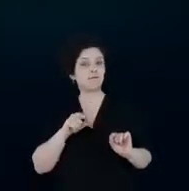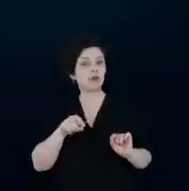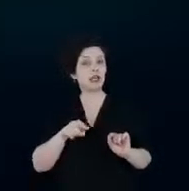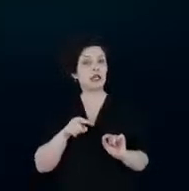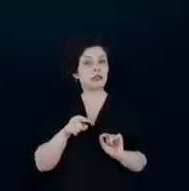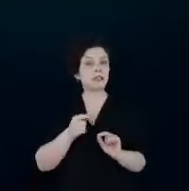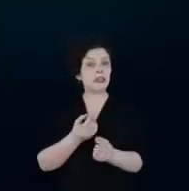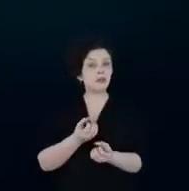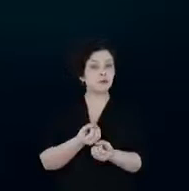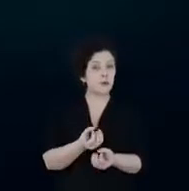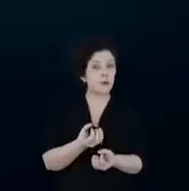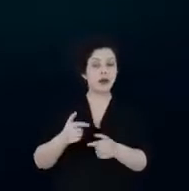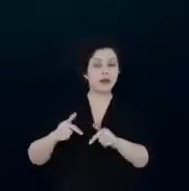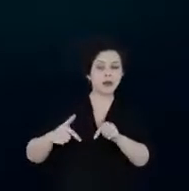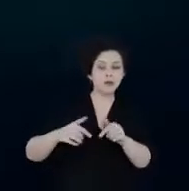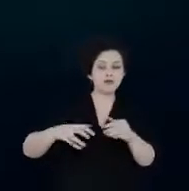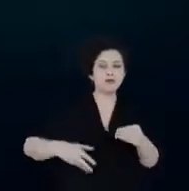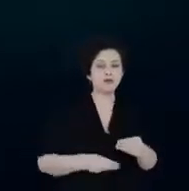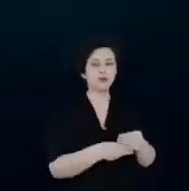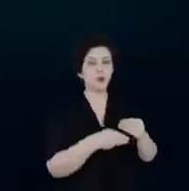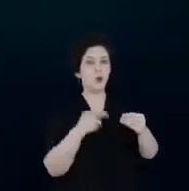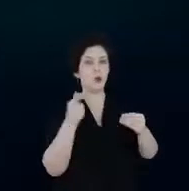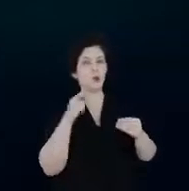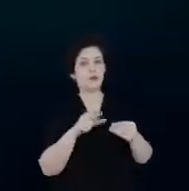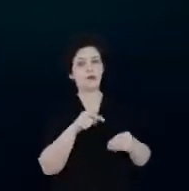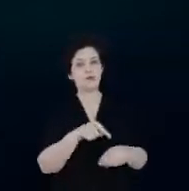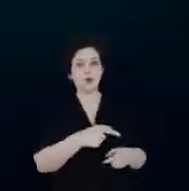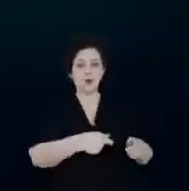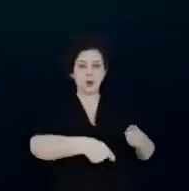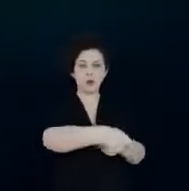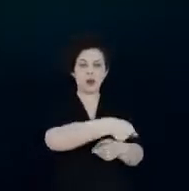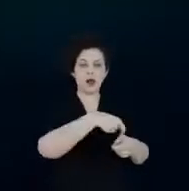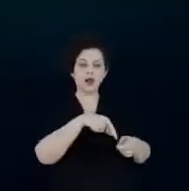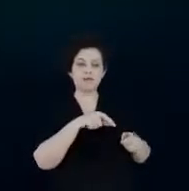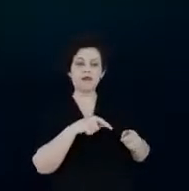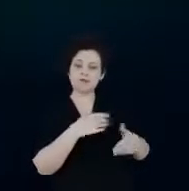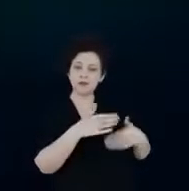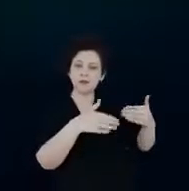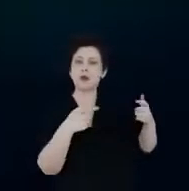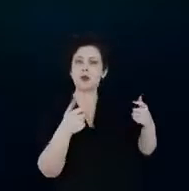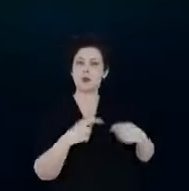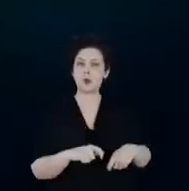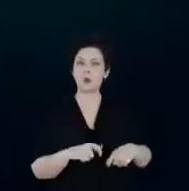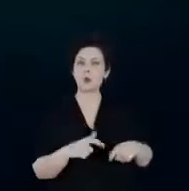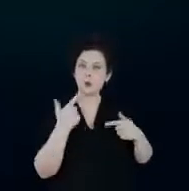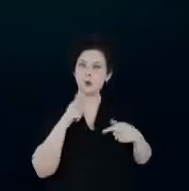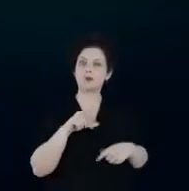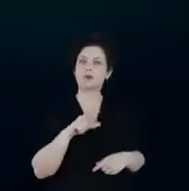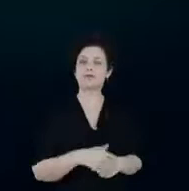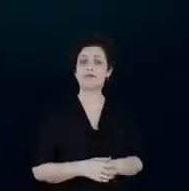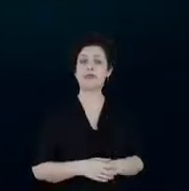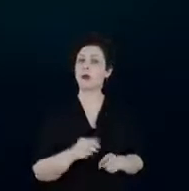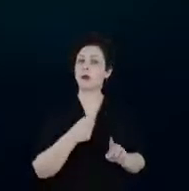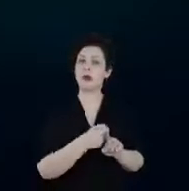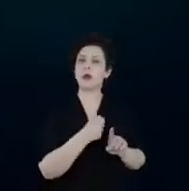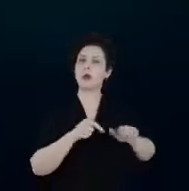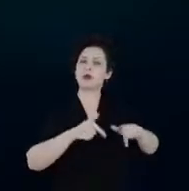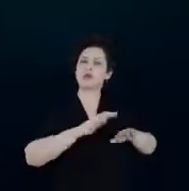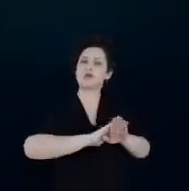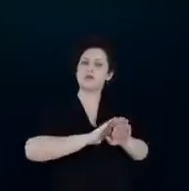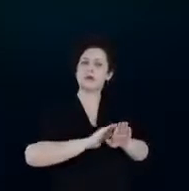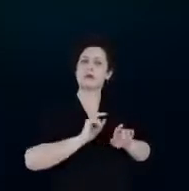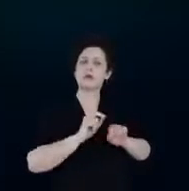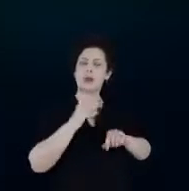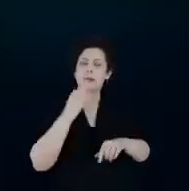atuação para que o mercado possa se desenvolver. As ações de impacto são, talvez, as mais